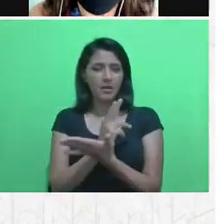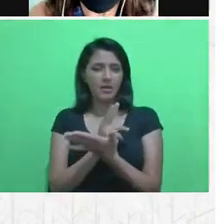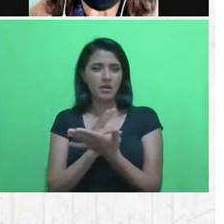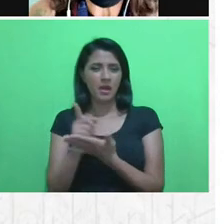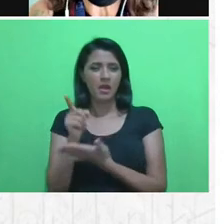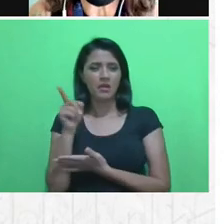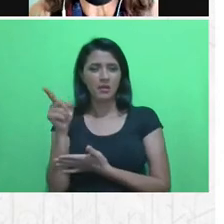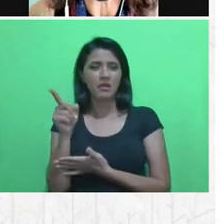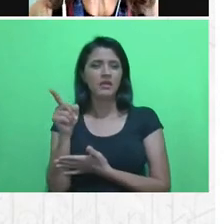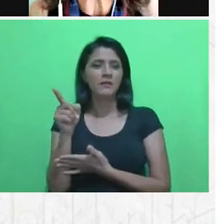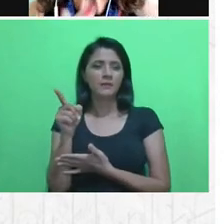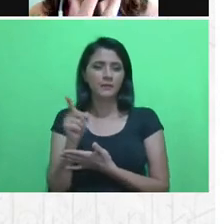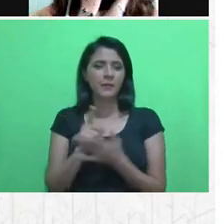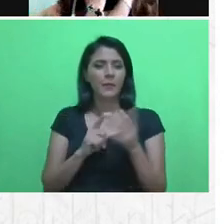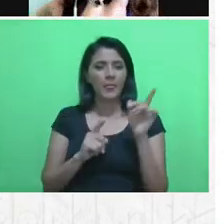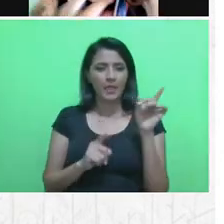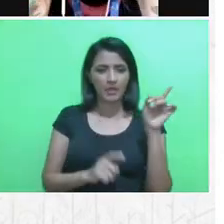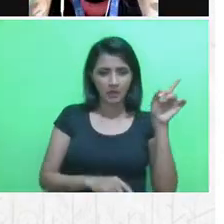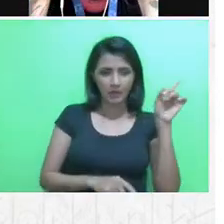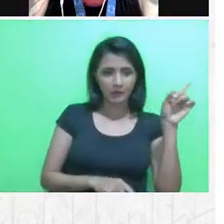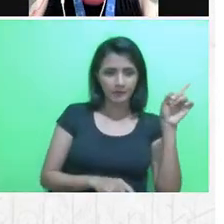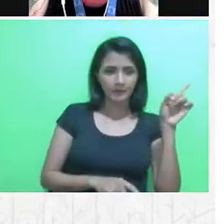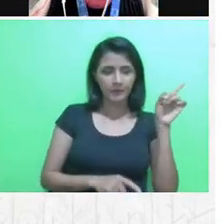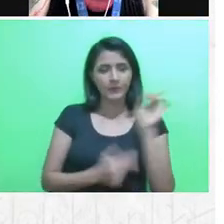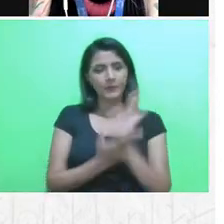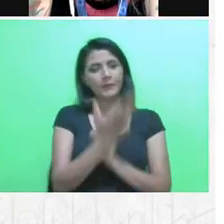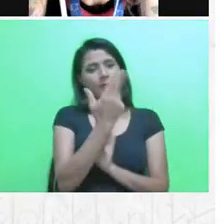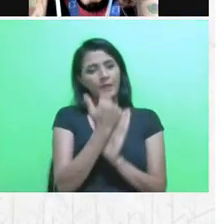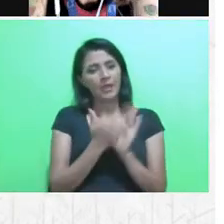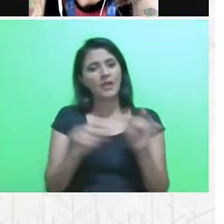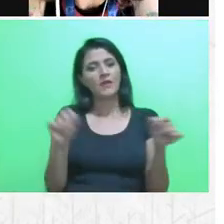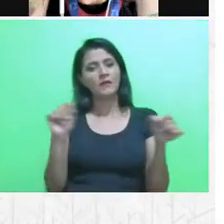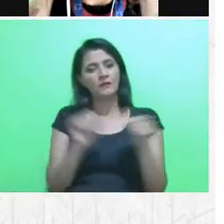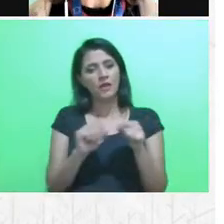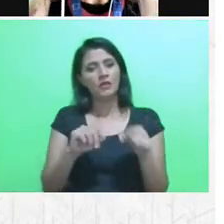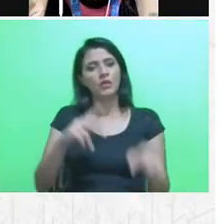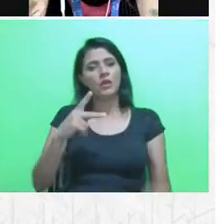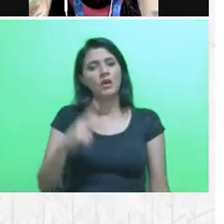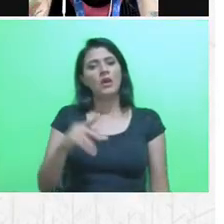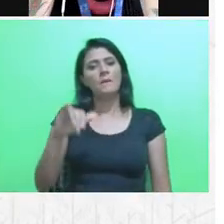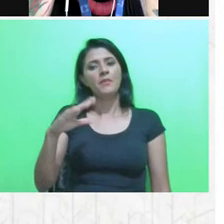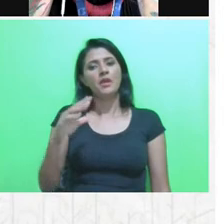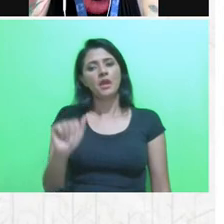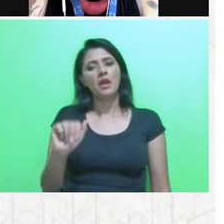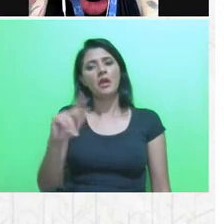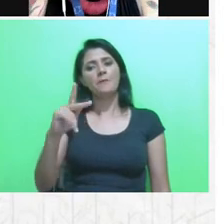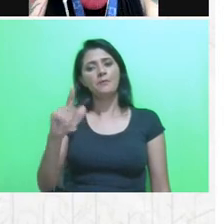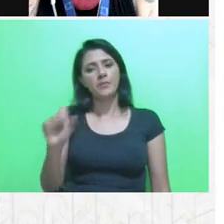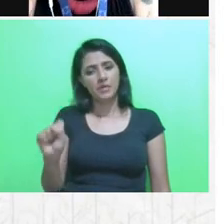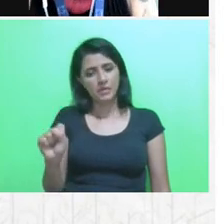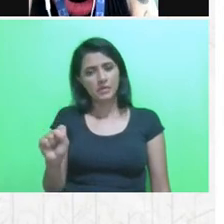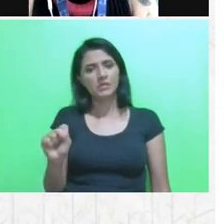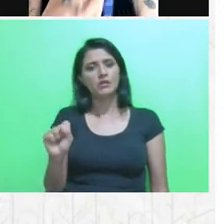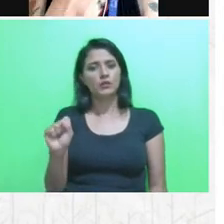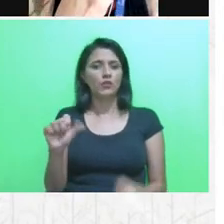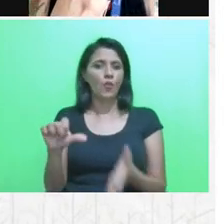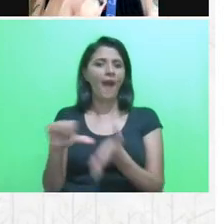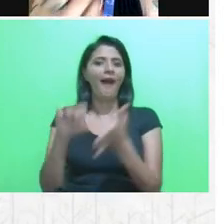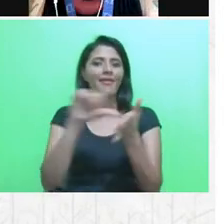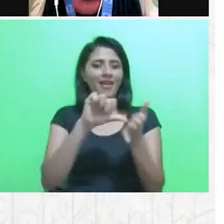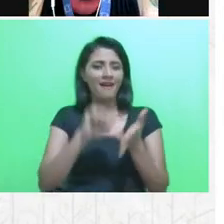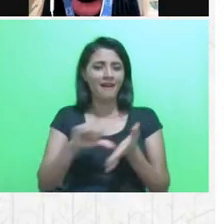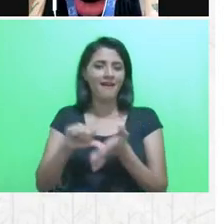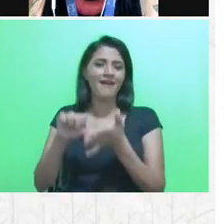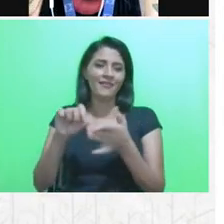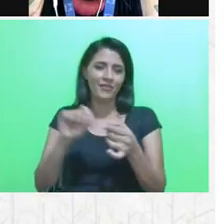esse mapa, ele foi feito na PICAPS, né, no radar, com, quando a gente estava falando da vigilância de base